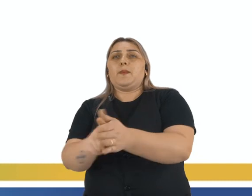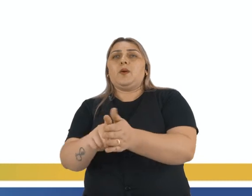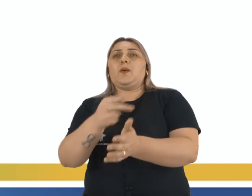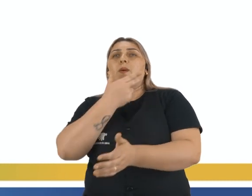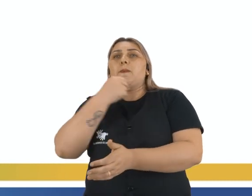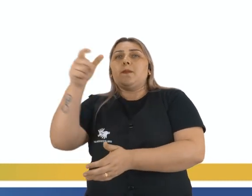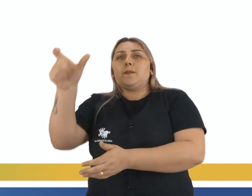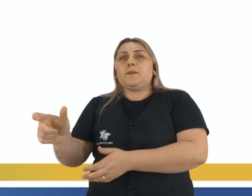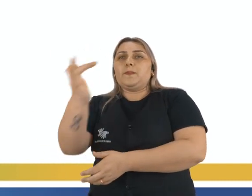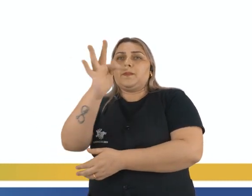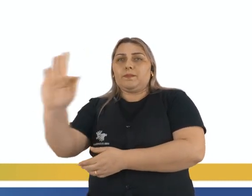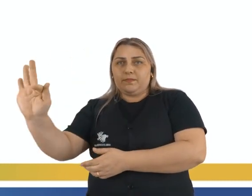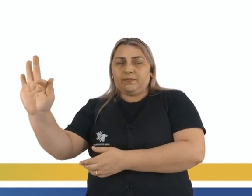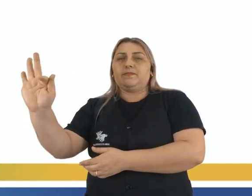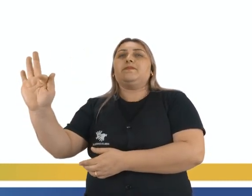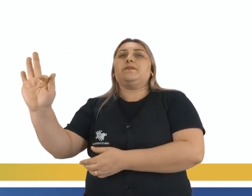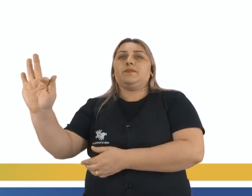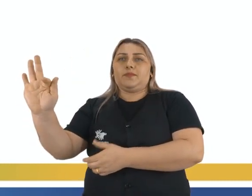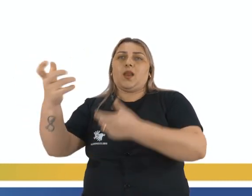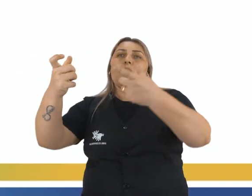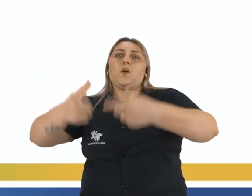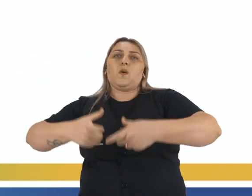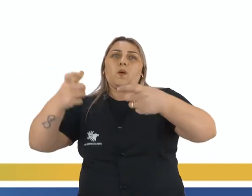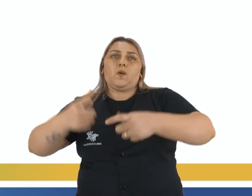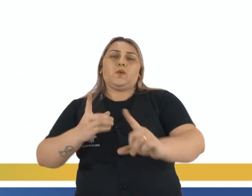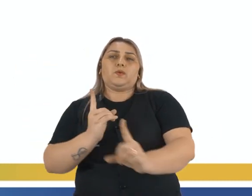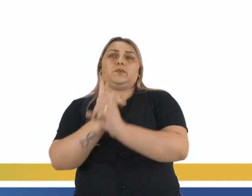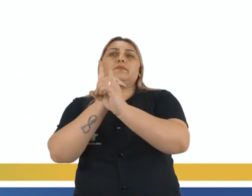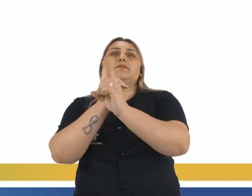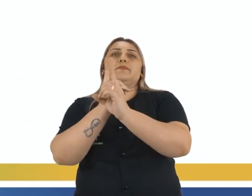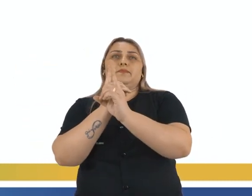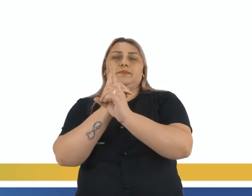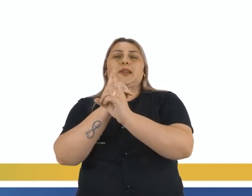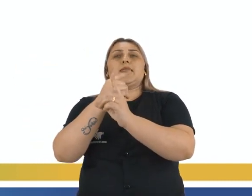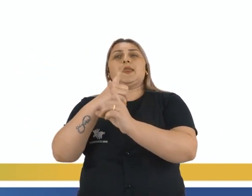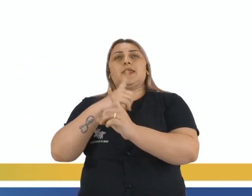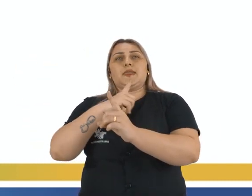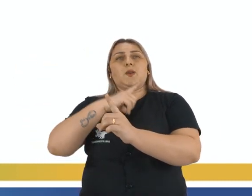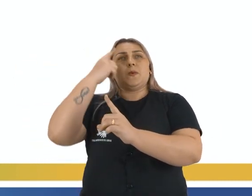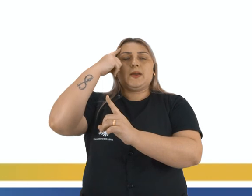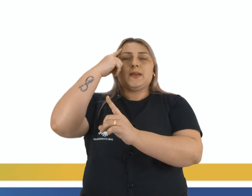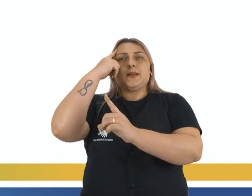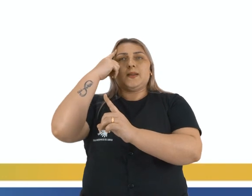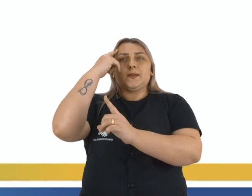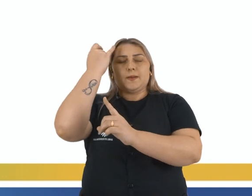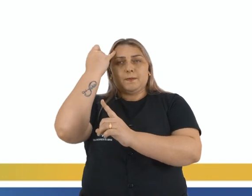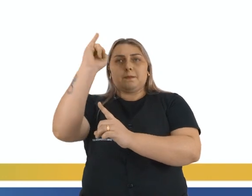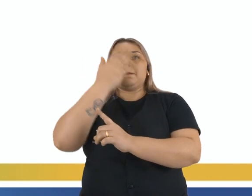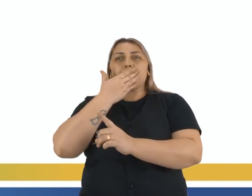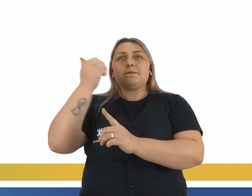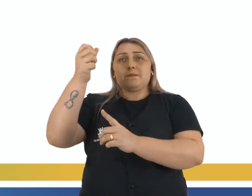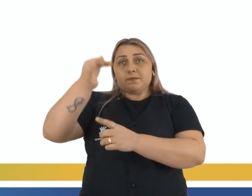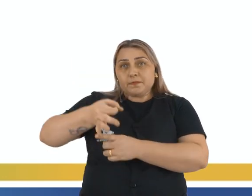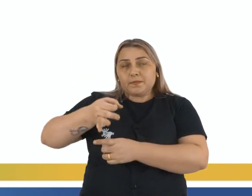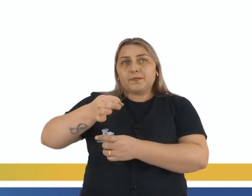mapa, direitinho, onde que se localiza, né, para a gente ter uma noção melhor, certo?